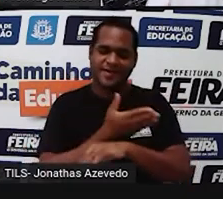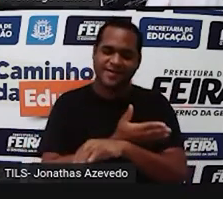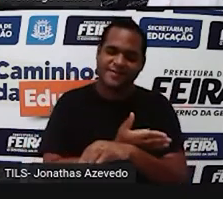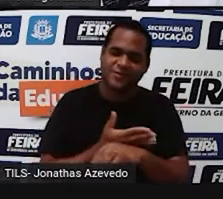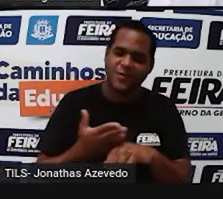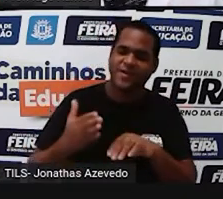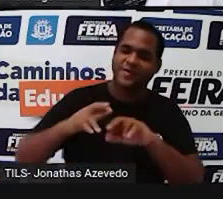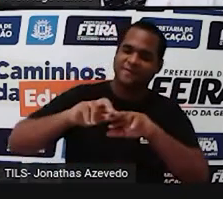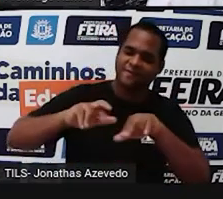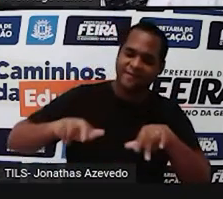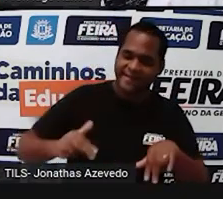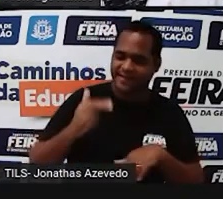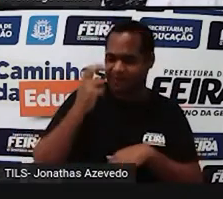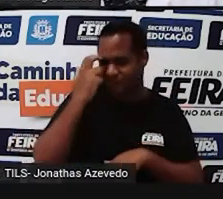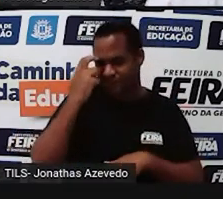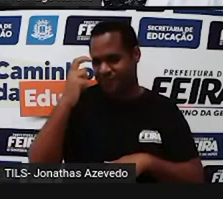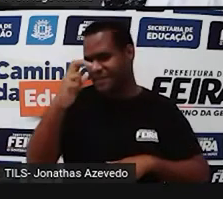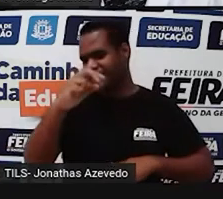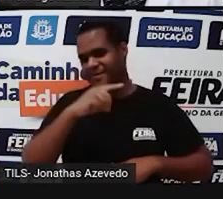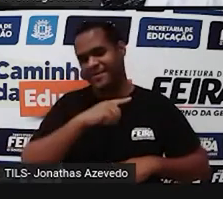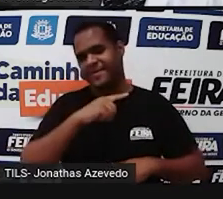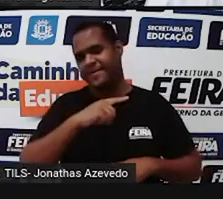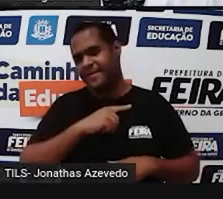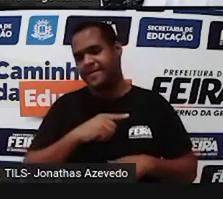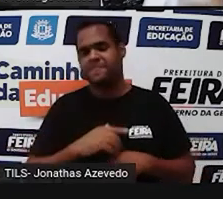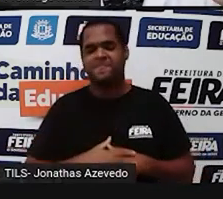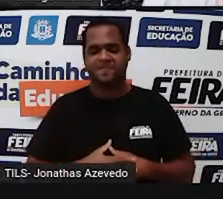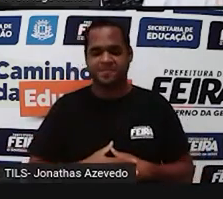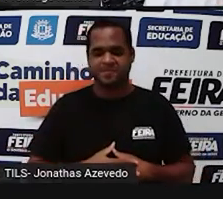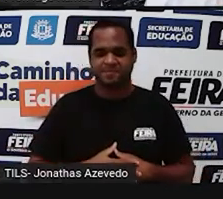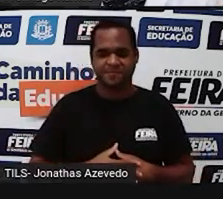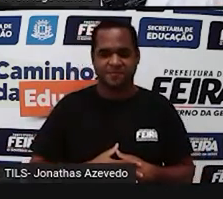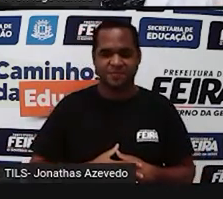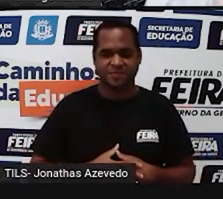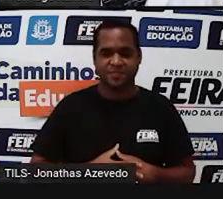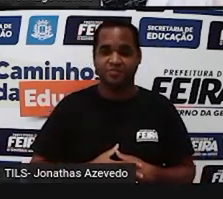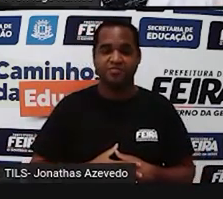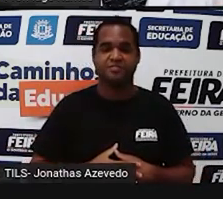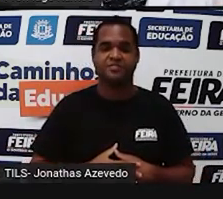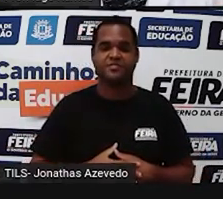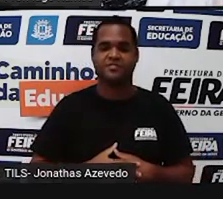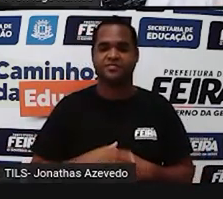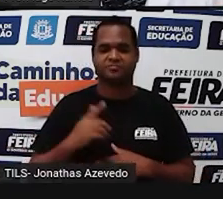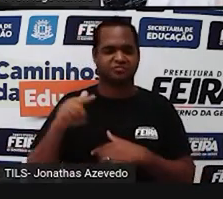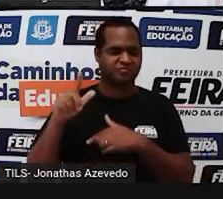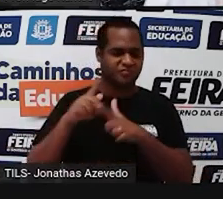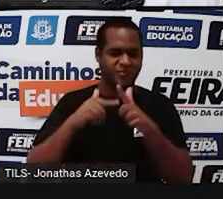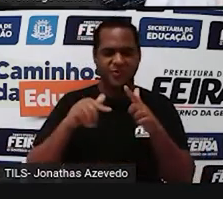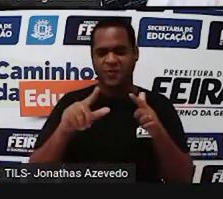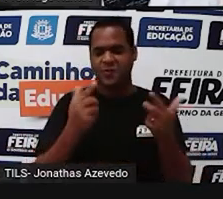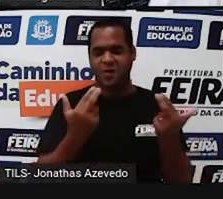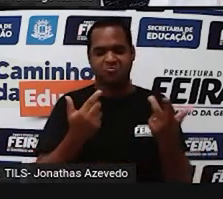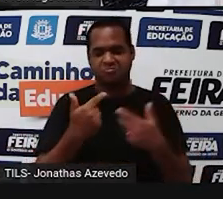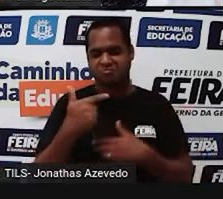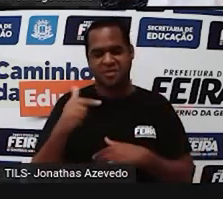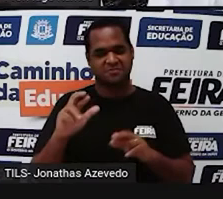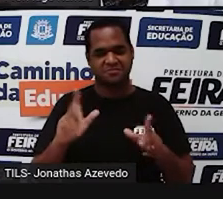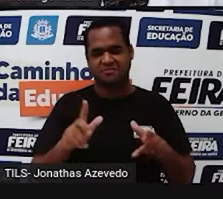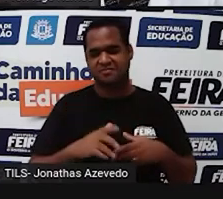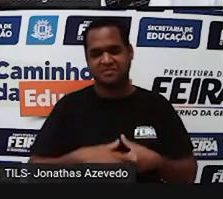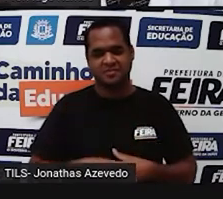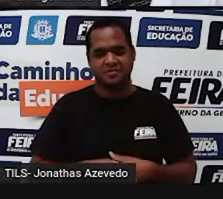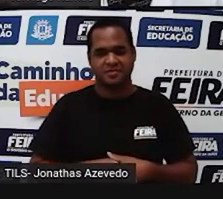diversidade que talvez outro continente no mundo, né? Não tenha essa riqueza, tá bom?